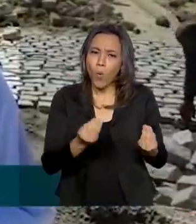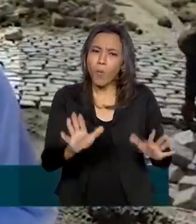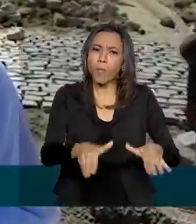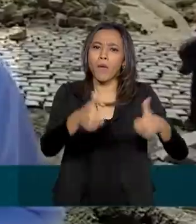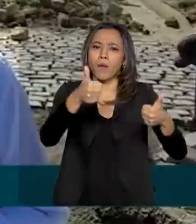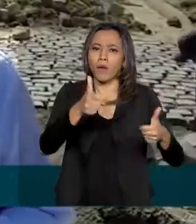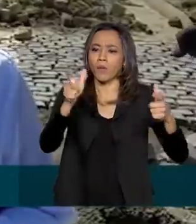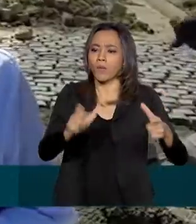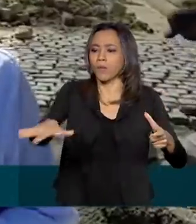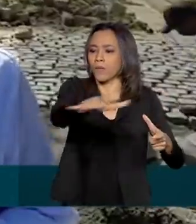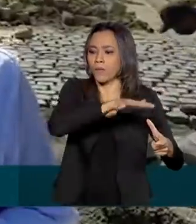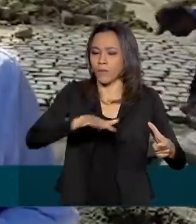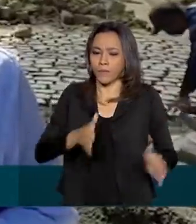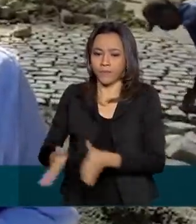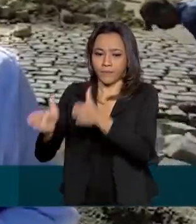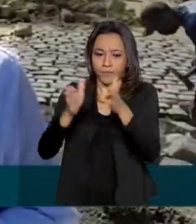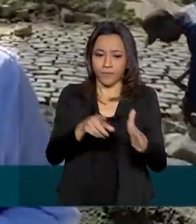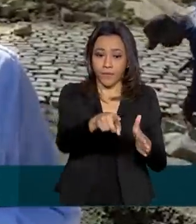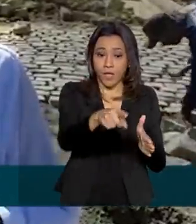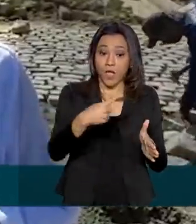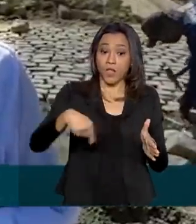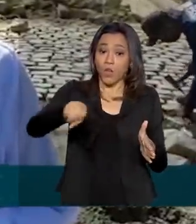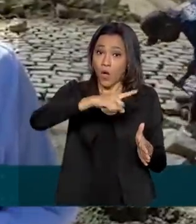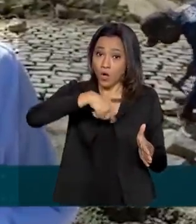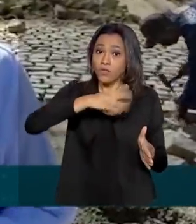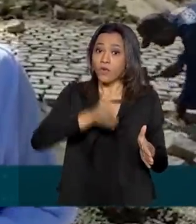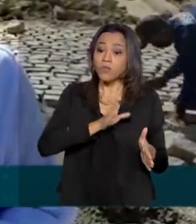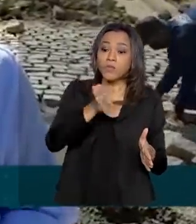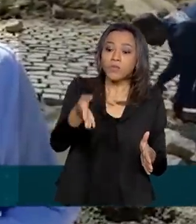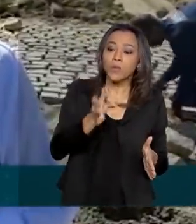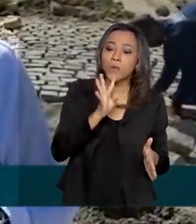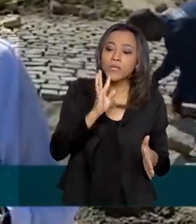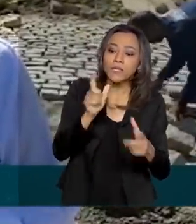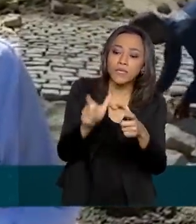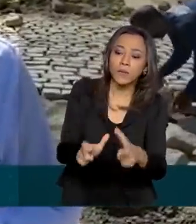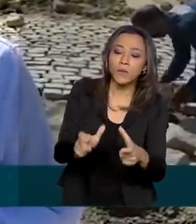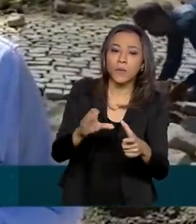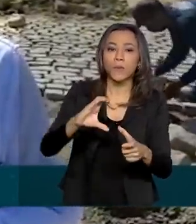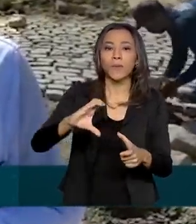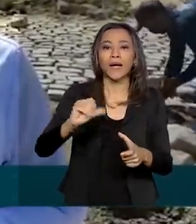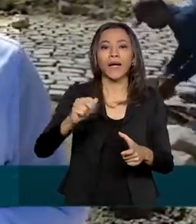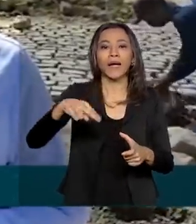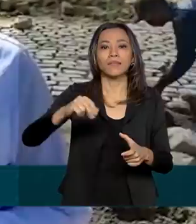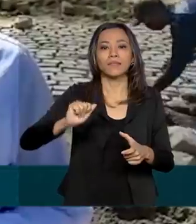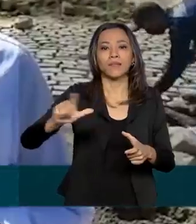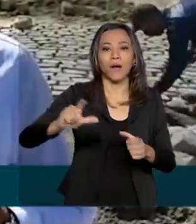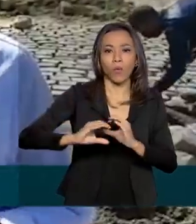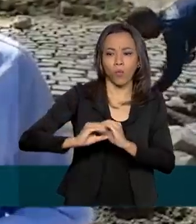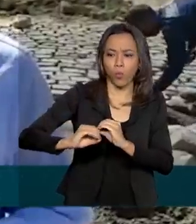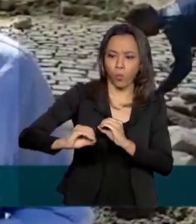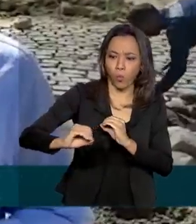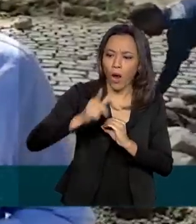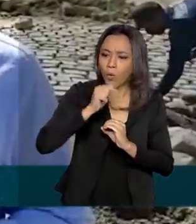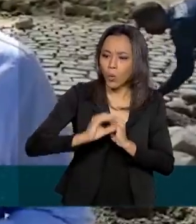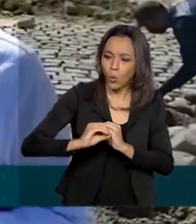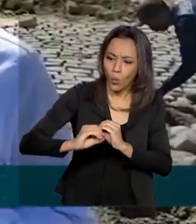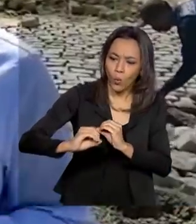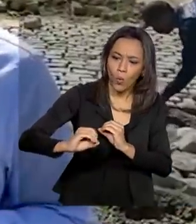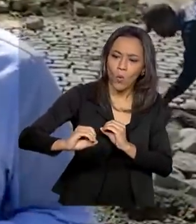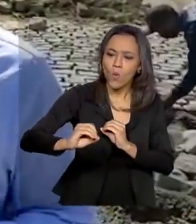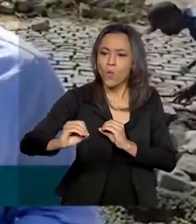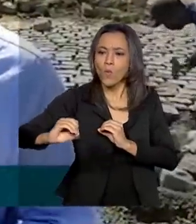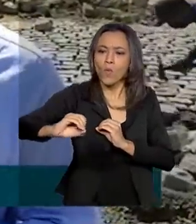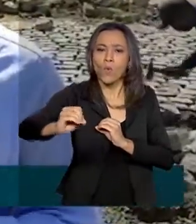conhecendo o canal das vertentes litorâneas, uma obra extraordinária, que vai permitir que